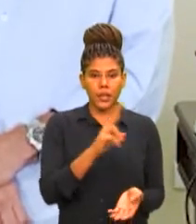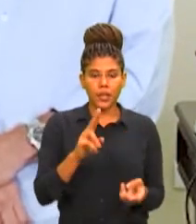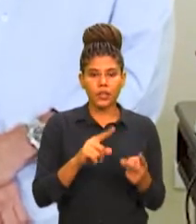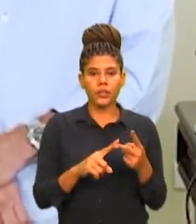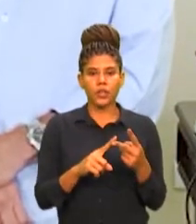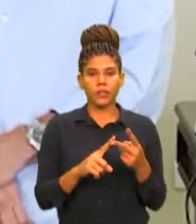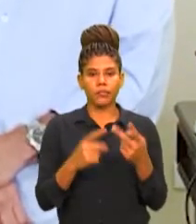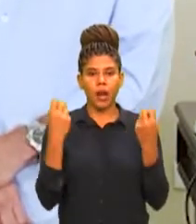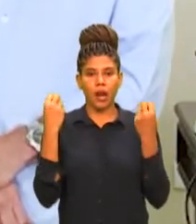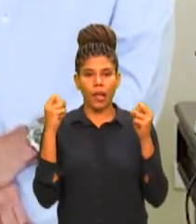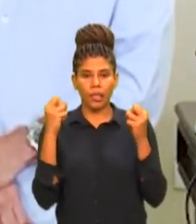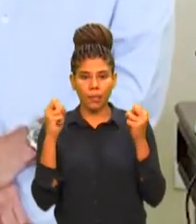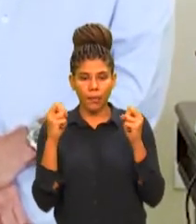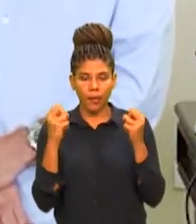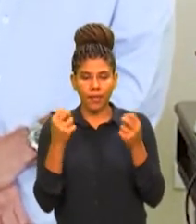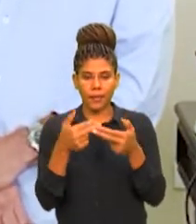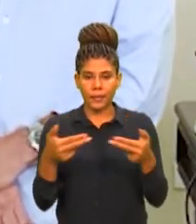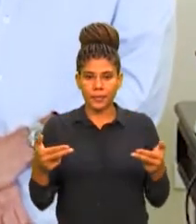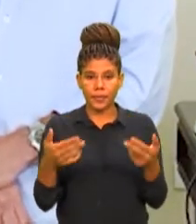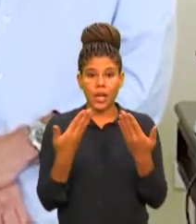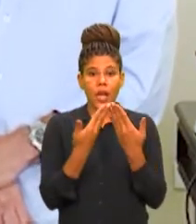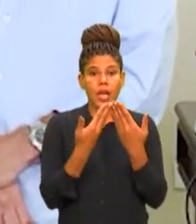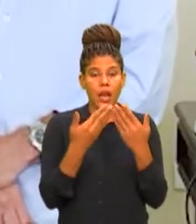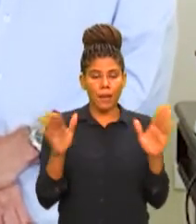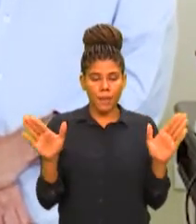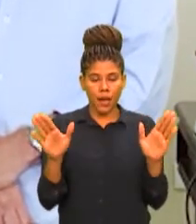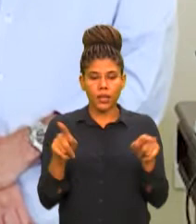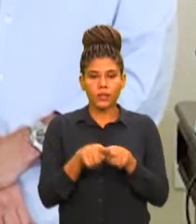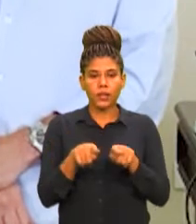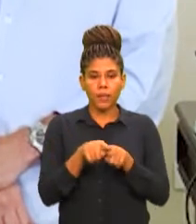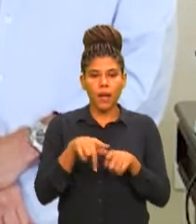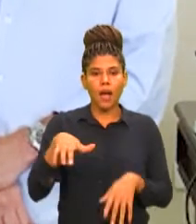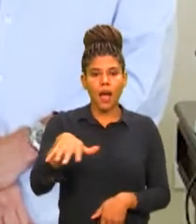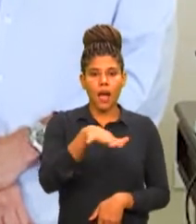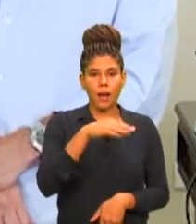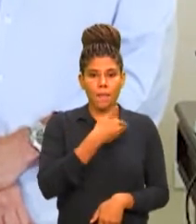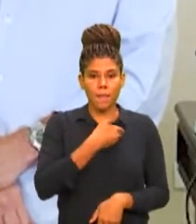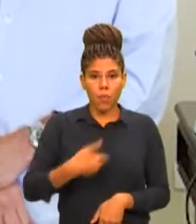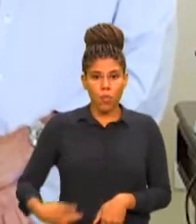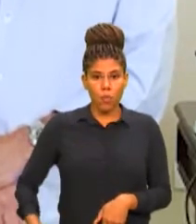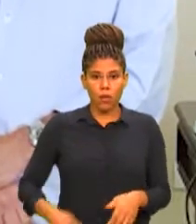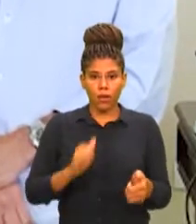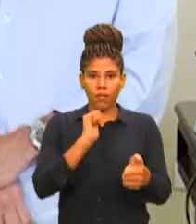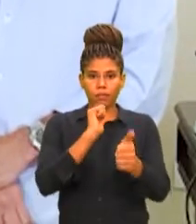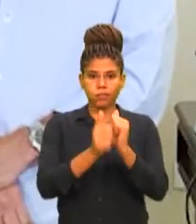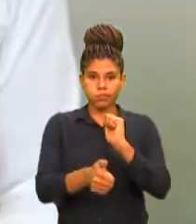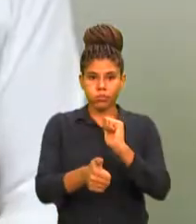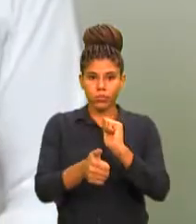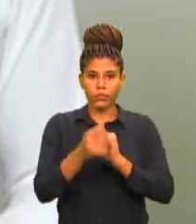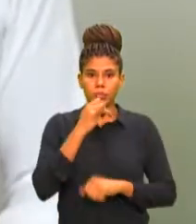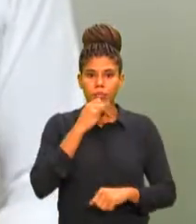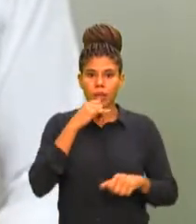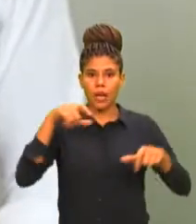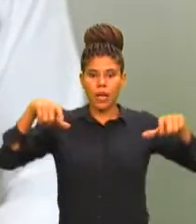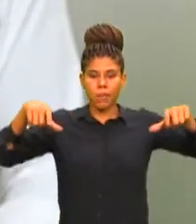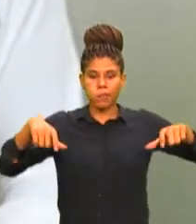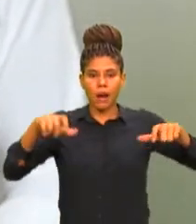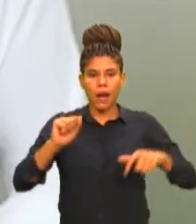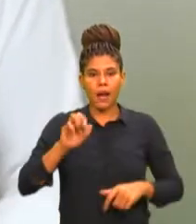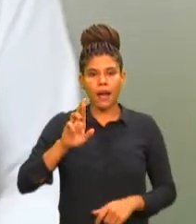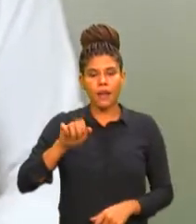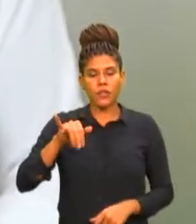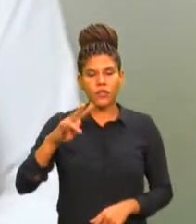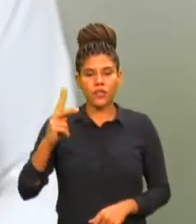Nós estamos liberando os espaços públicos para os espaços esportivos, tipo as areninhas. Camilo Santana também